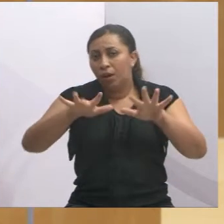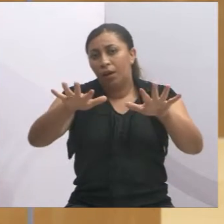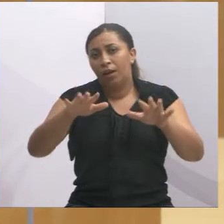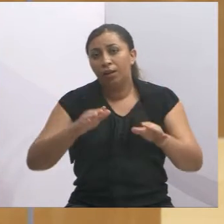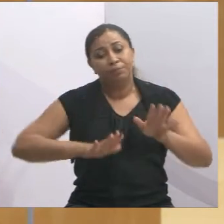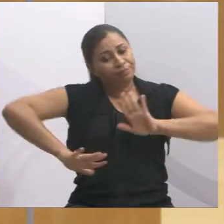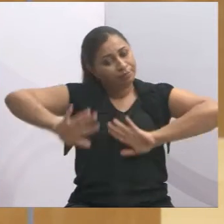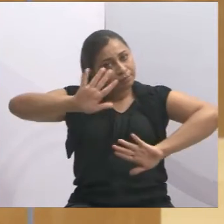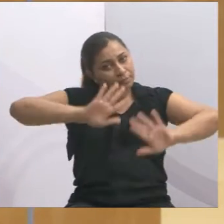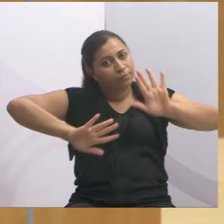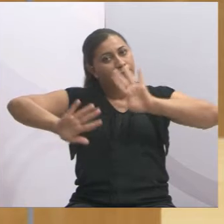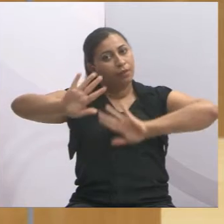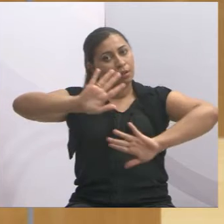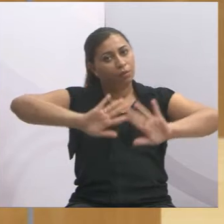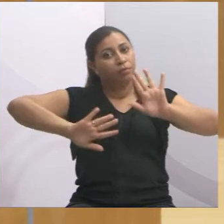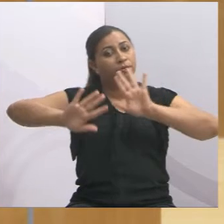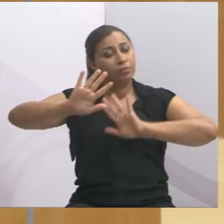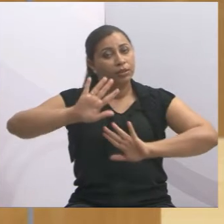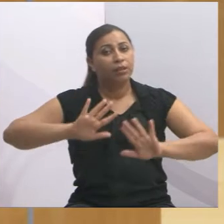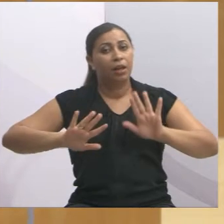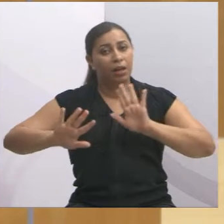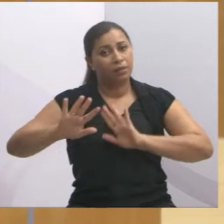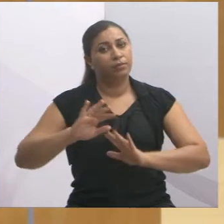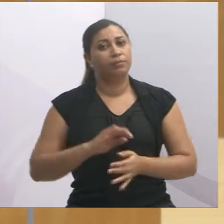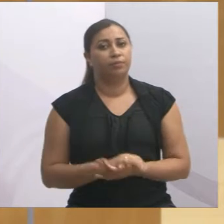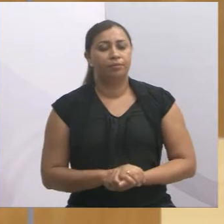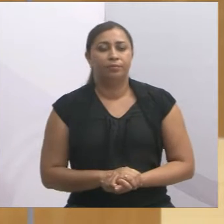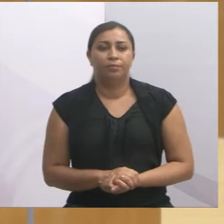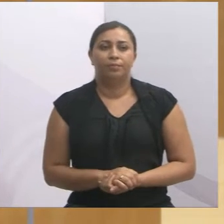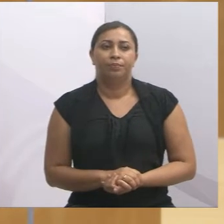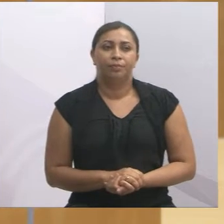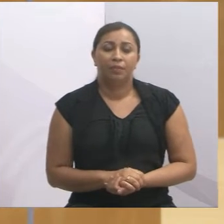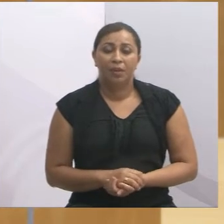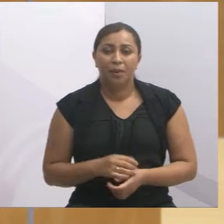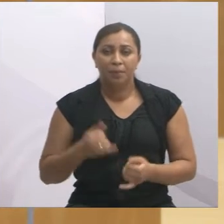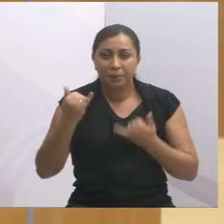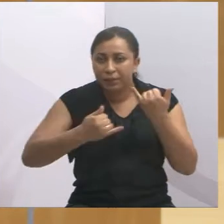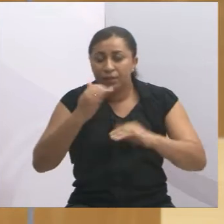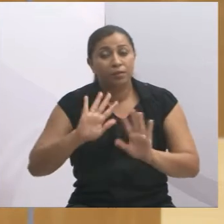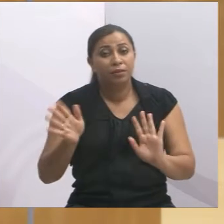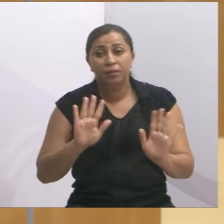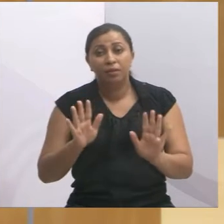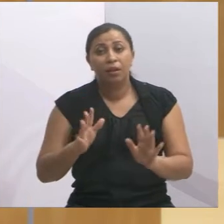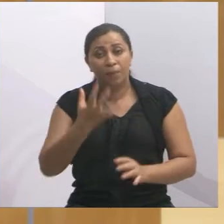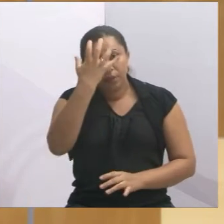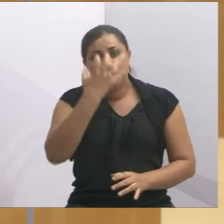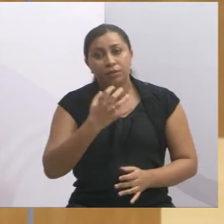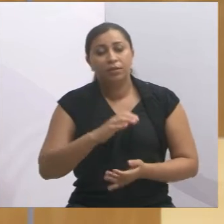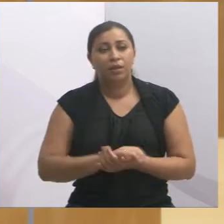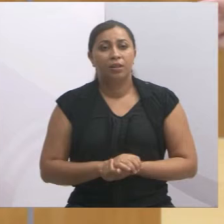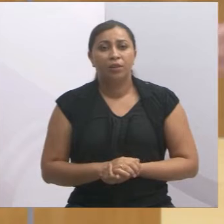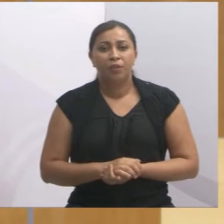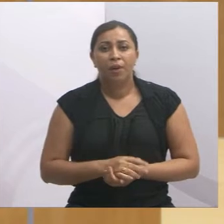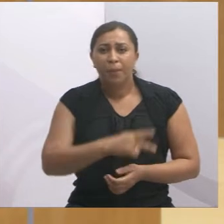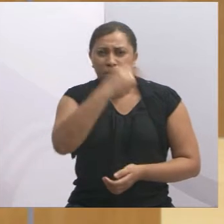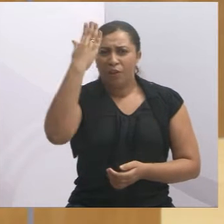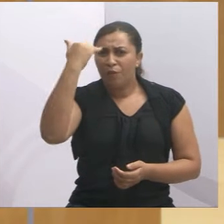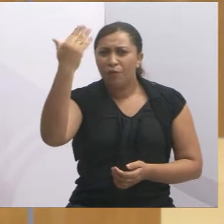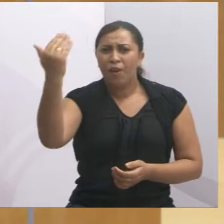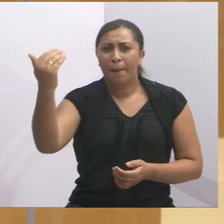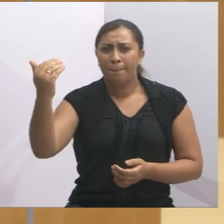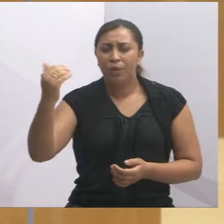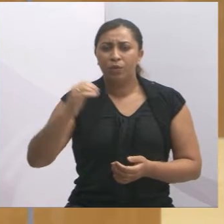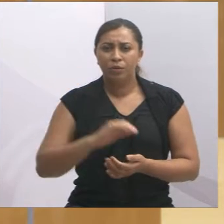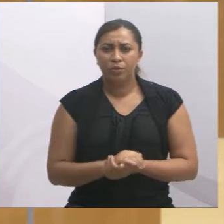tome cuidado com essa doença, essa covid-19, tome cuidado, não é brincadeira, você vê quantos artistas aí, famosos na Globo,